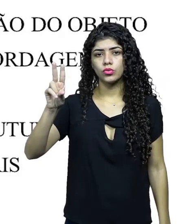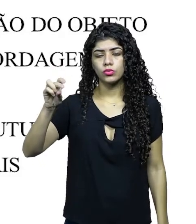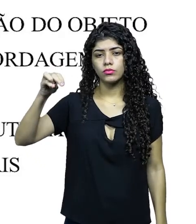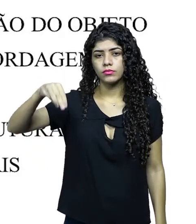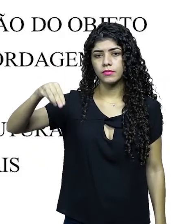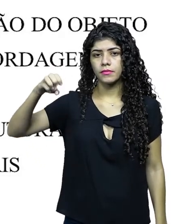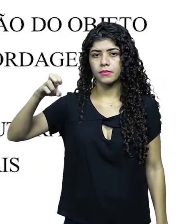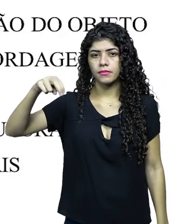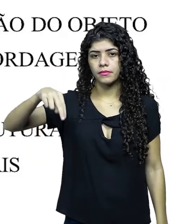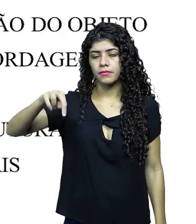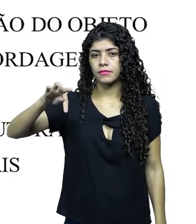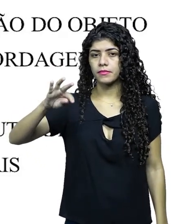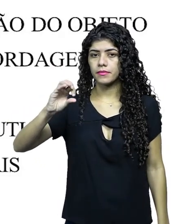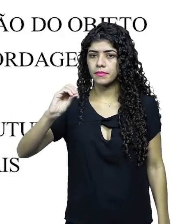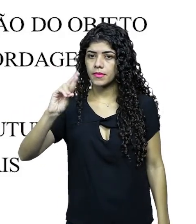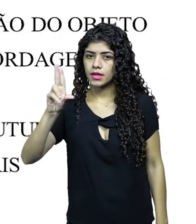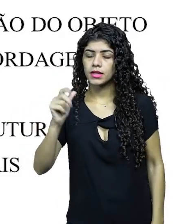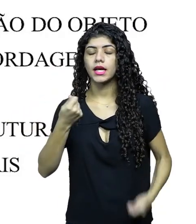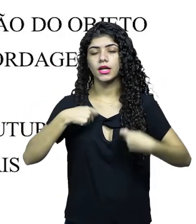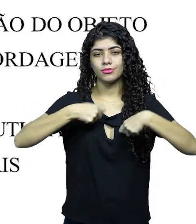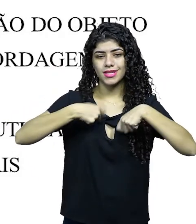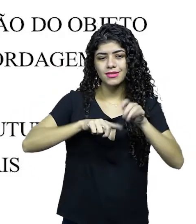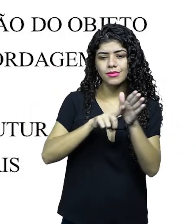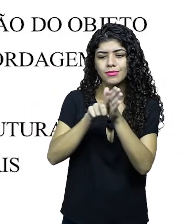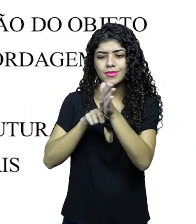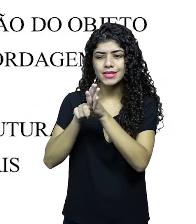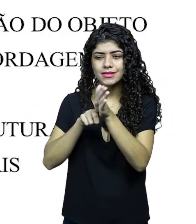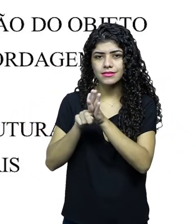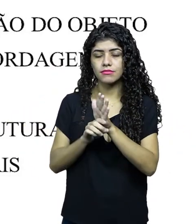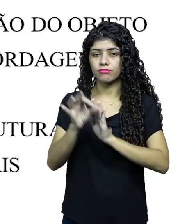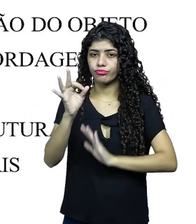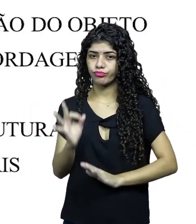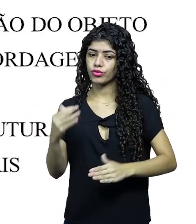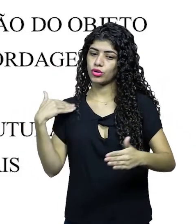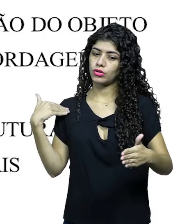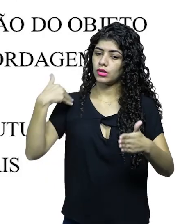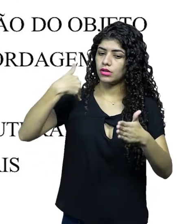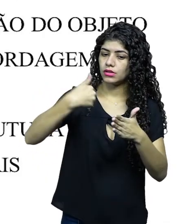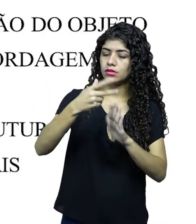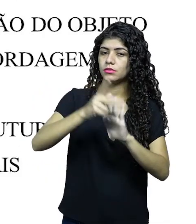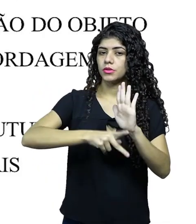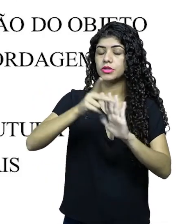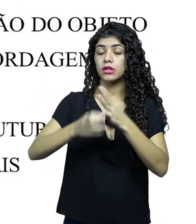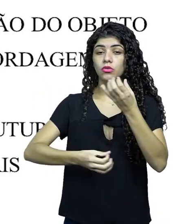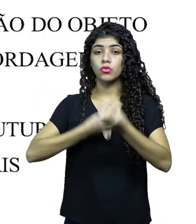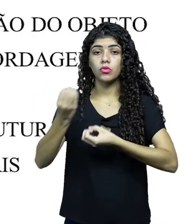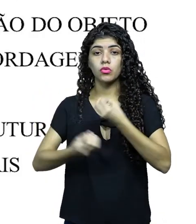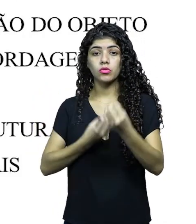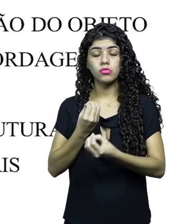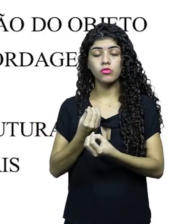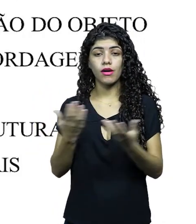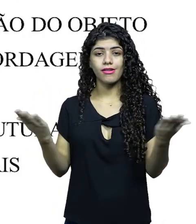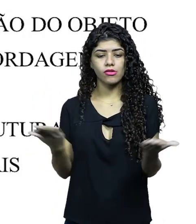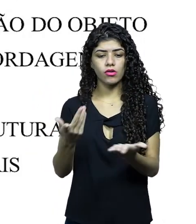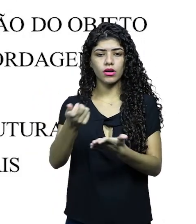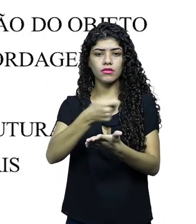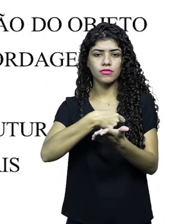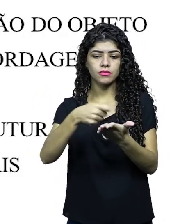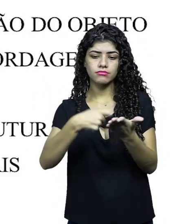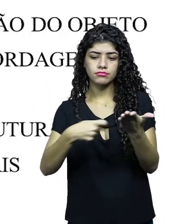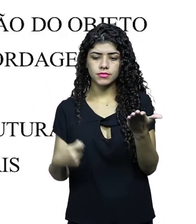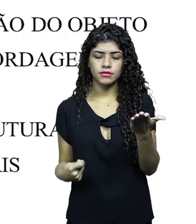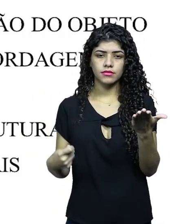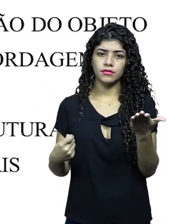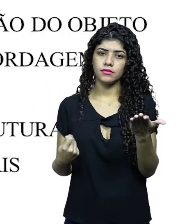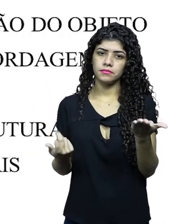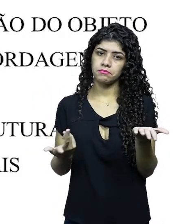documentário, ele demanda muito isso, uma pesquisa já bem sólida para se chegar ao projeto, tá? Porque como é que eu